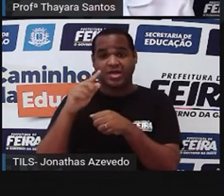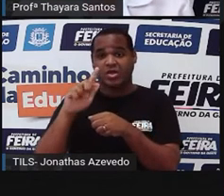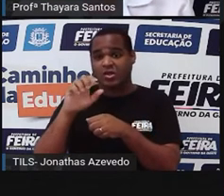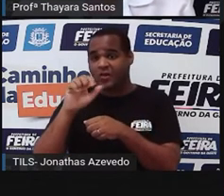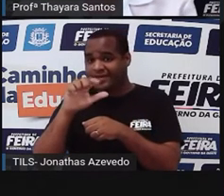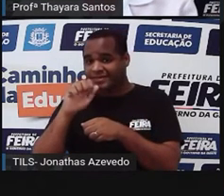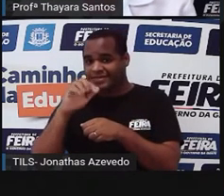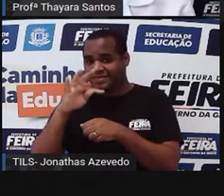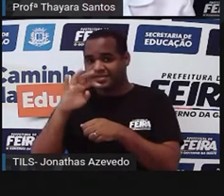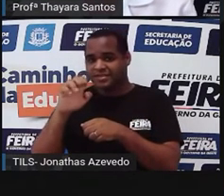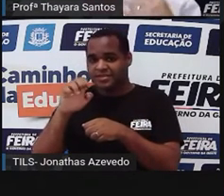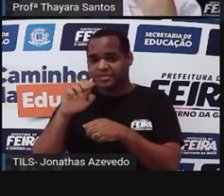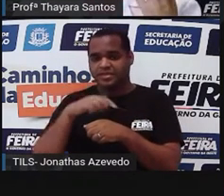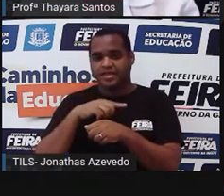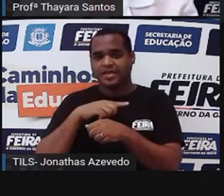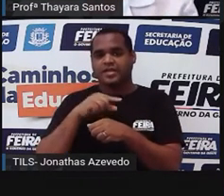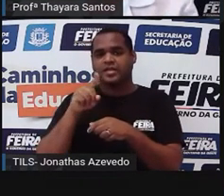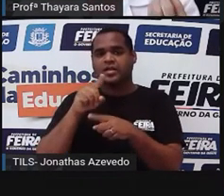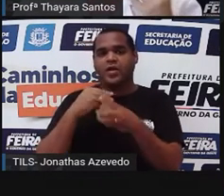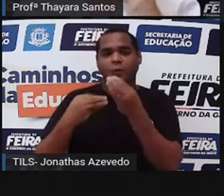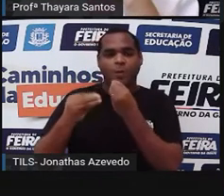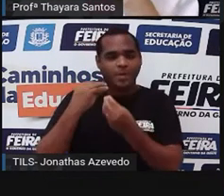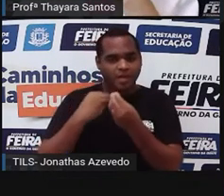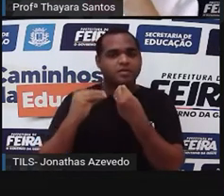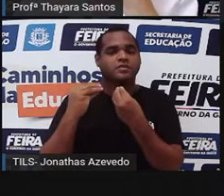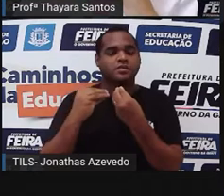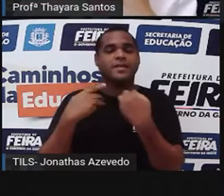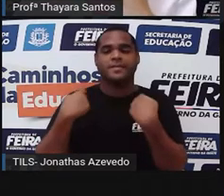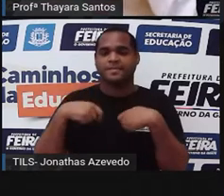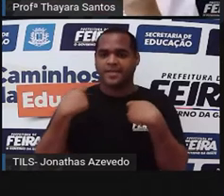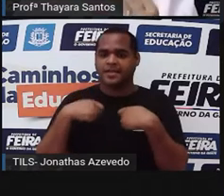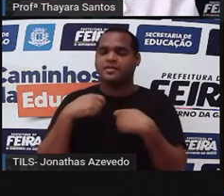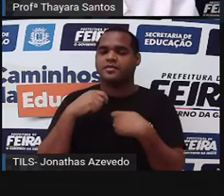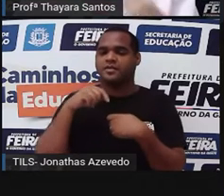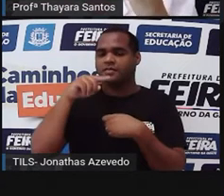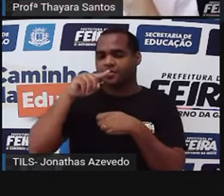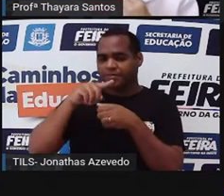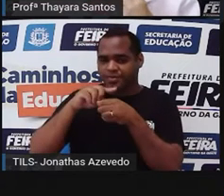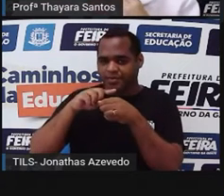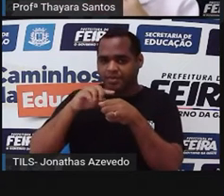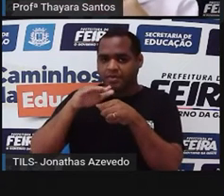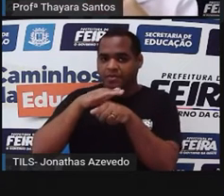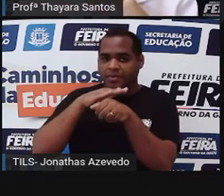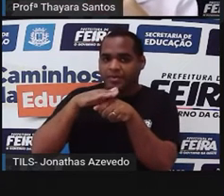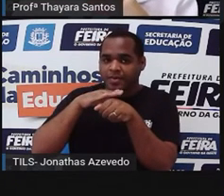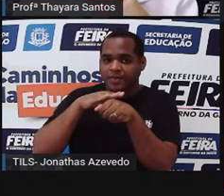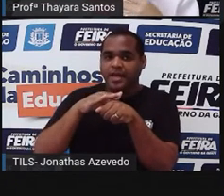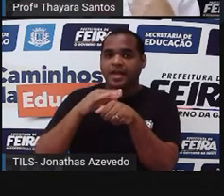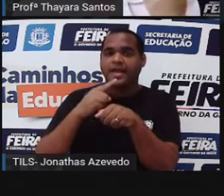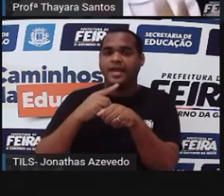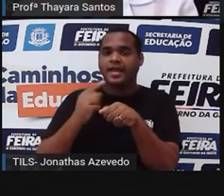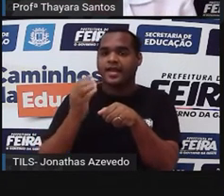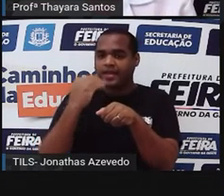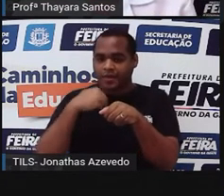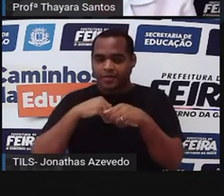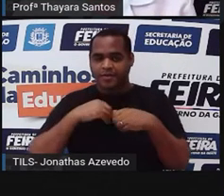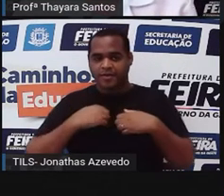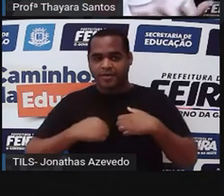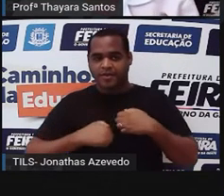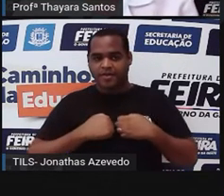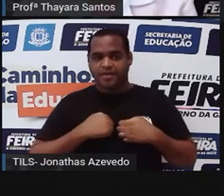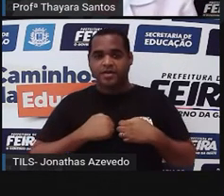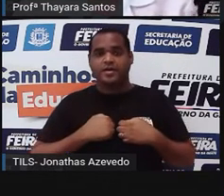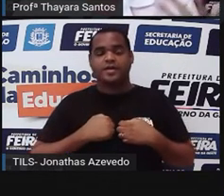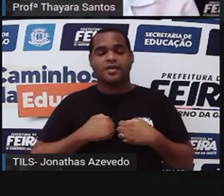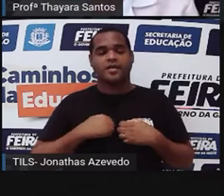tampinha é, quando a gente está comendo, ela tem que ficar fechada para o alimento não ir parar no pulmão, para não dar uma coisa que a gente chama de